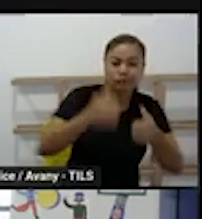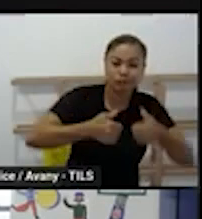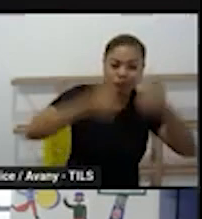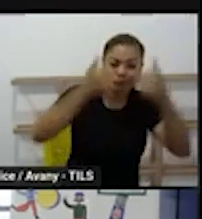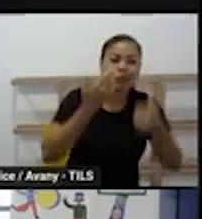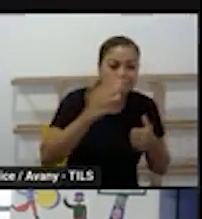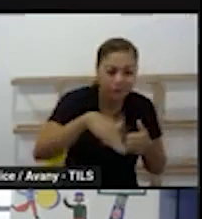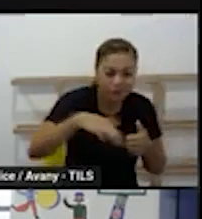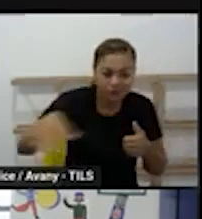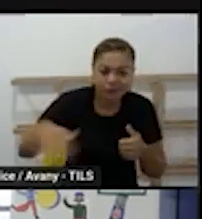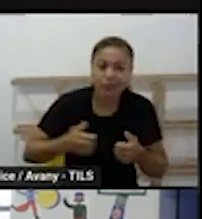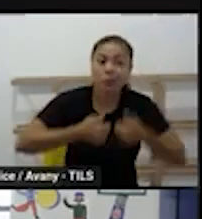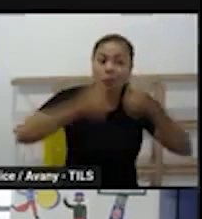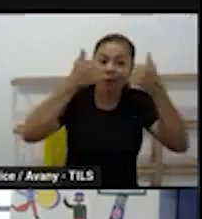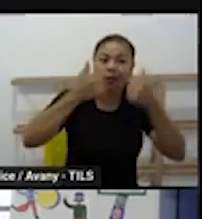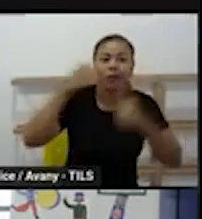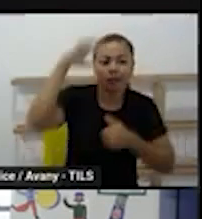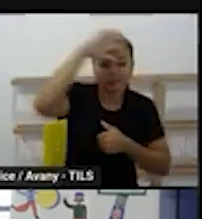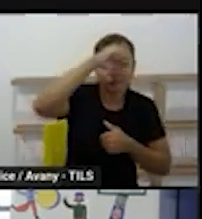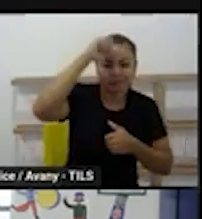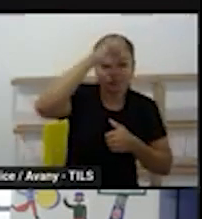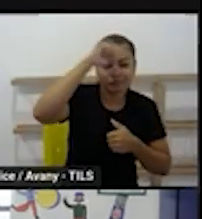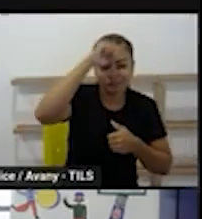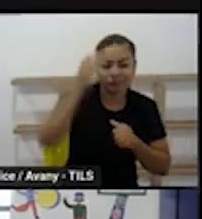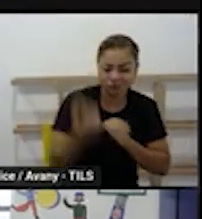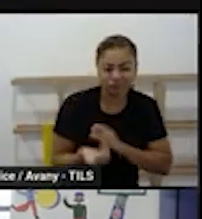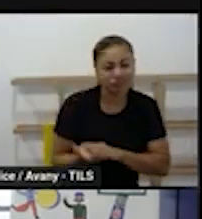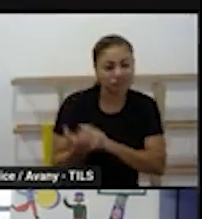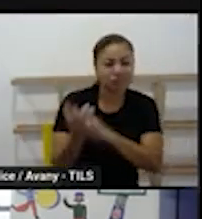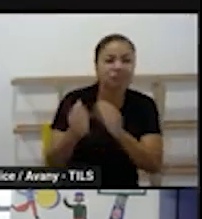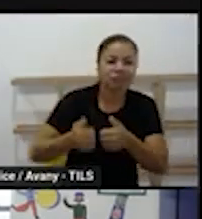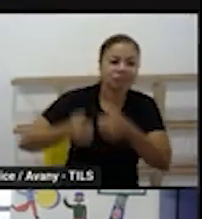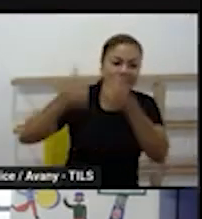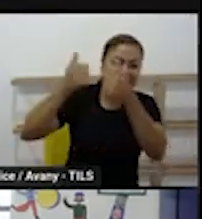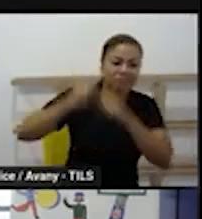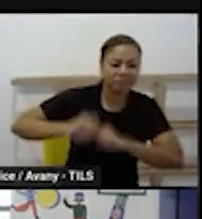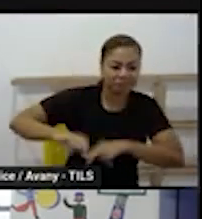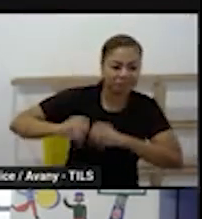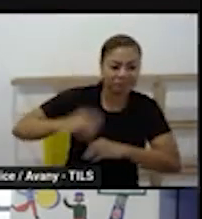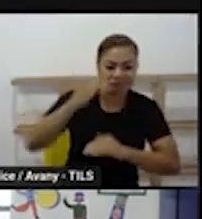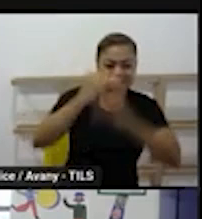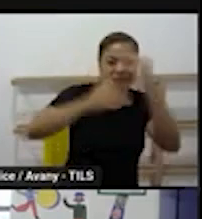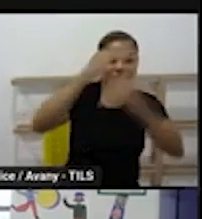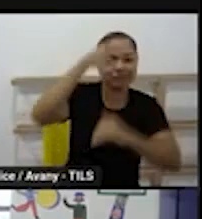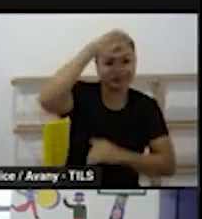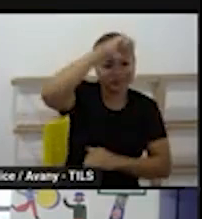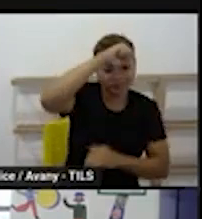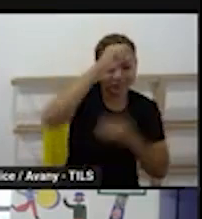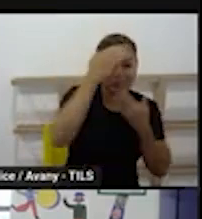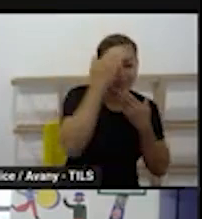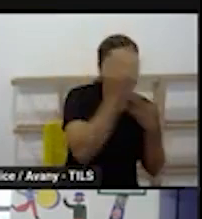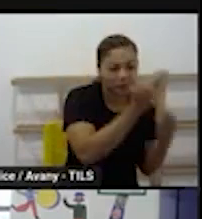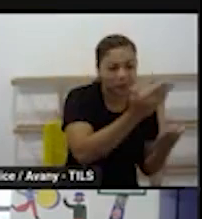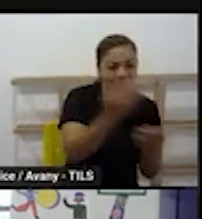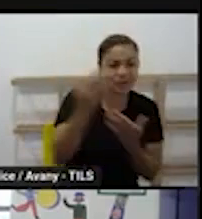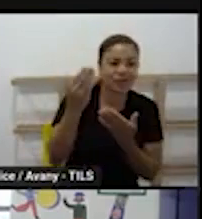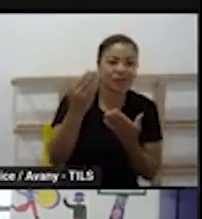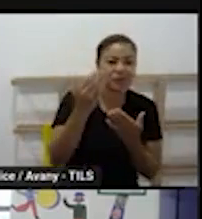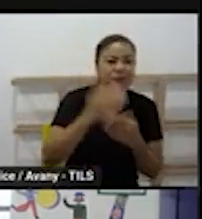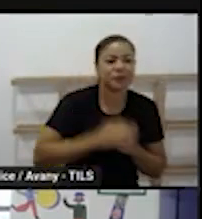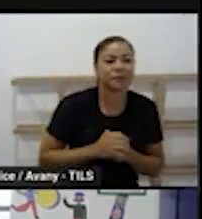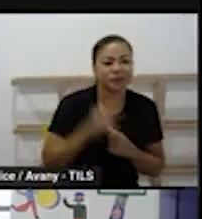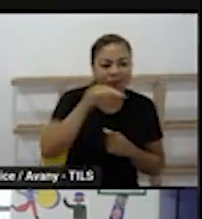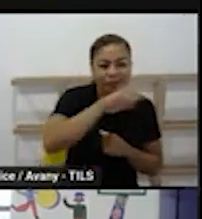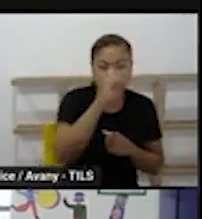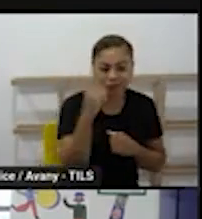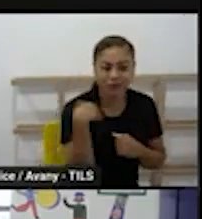da rede que elas merecem esse ensino de qualidade e nós podemos contribuir um pouquinho com isso obrigada a todos e a todas que estão aqui